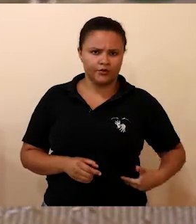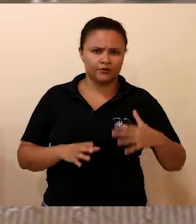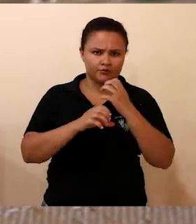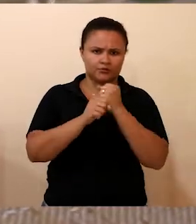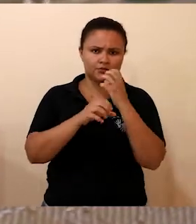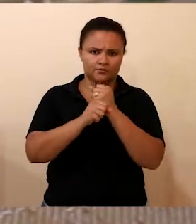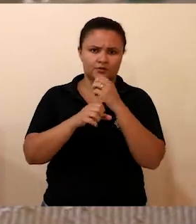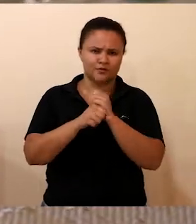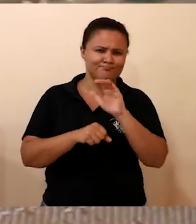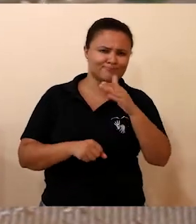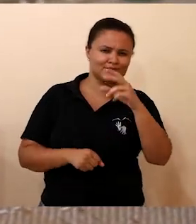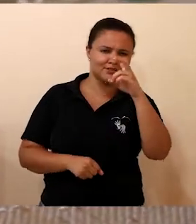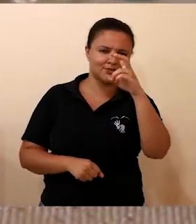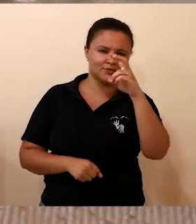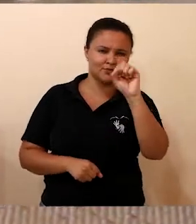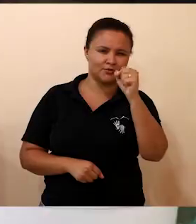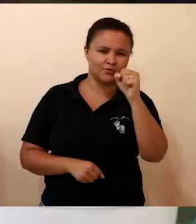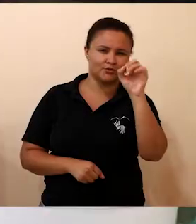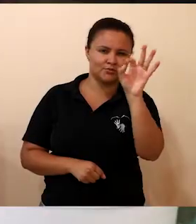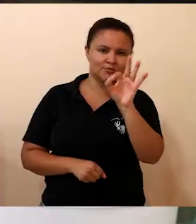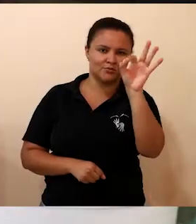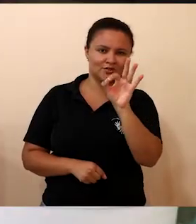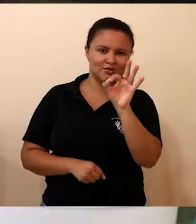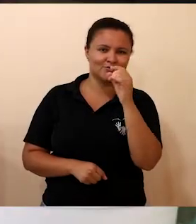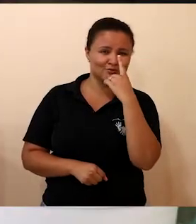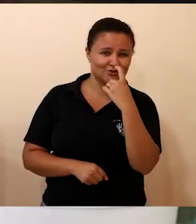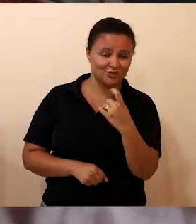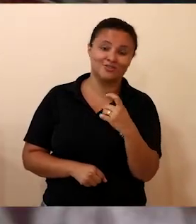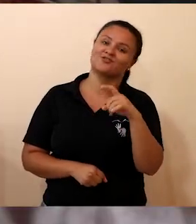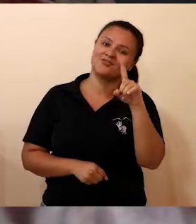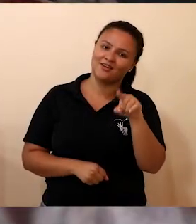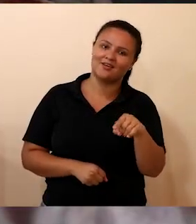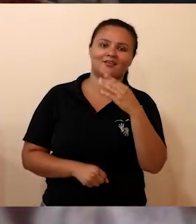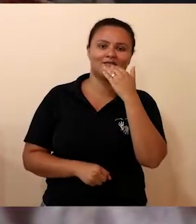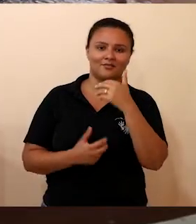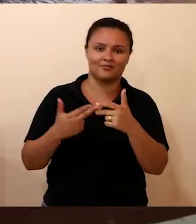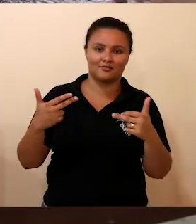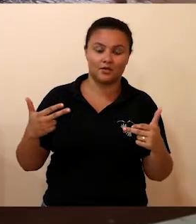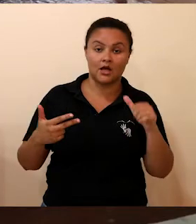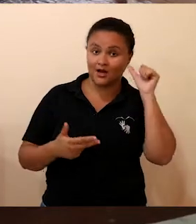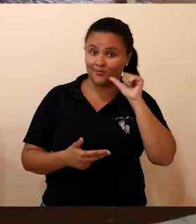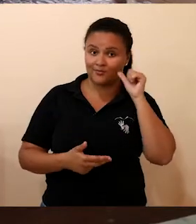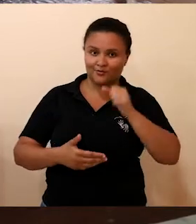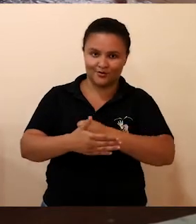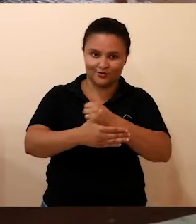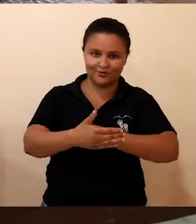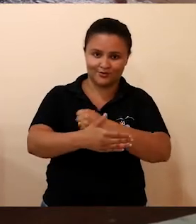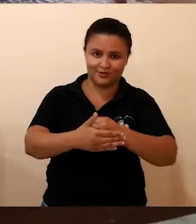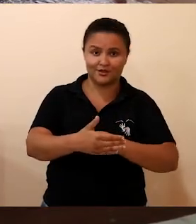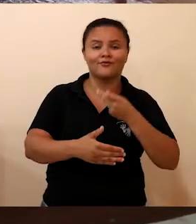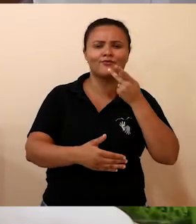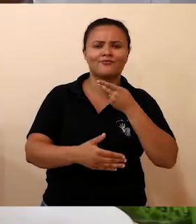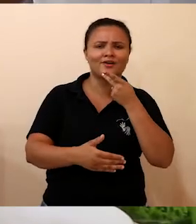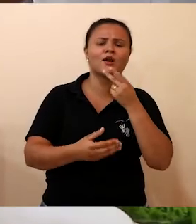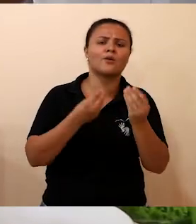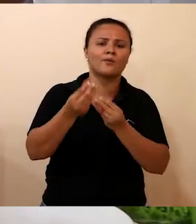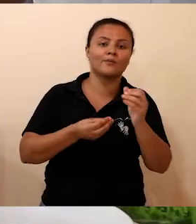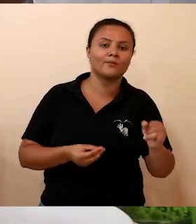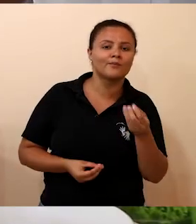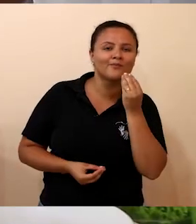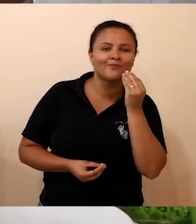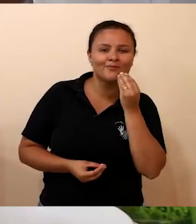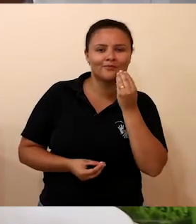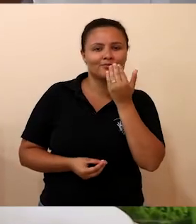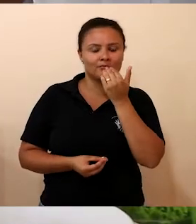% do lixo é de comida. A cozinheira Ana conta como trabalha para que nada seja desperdiçado. A